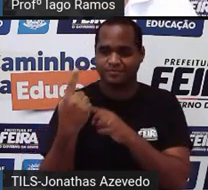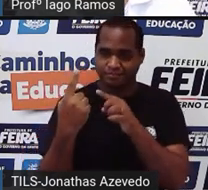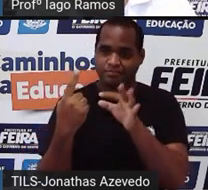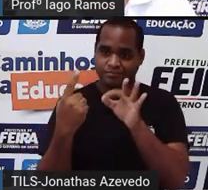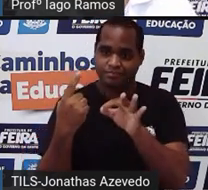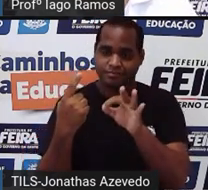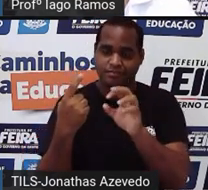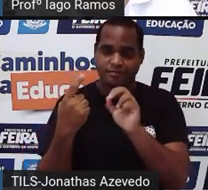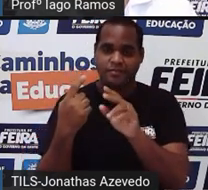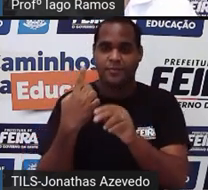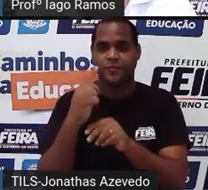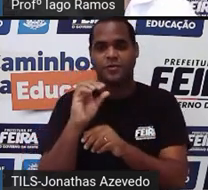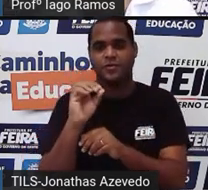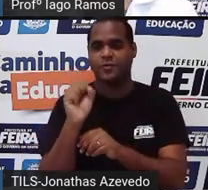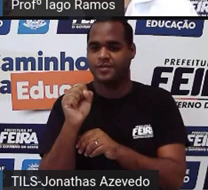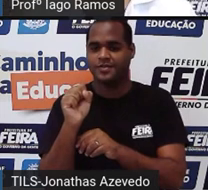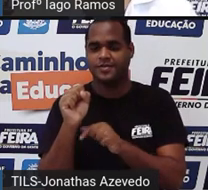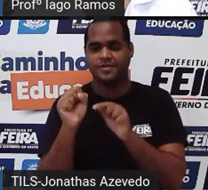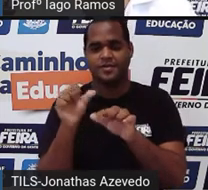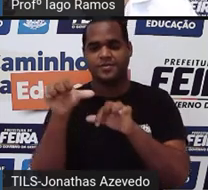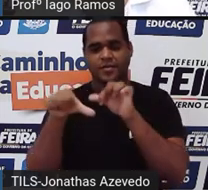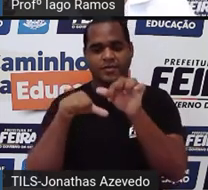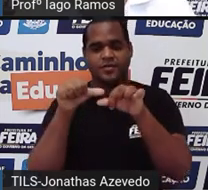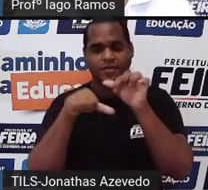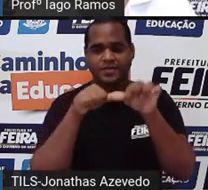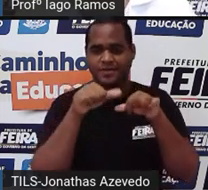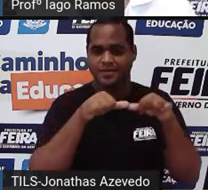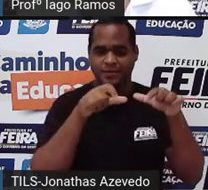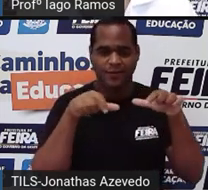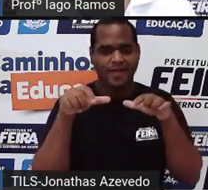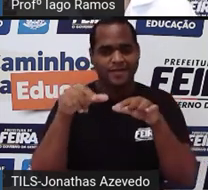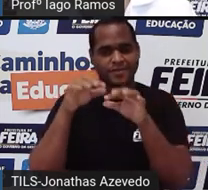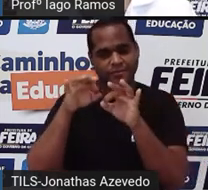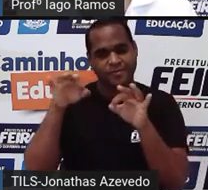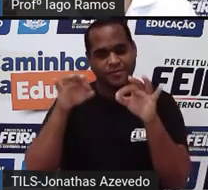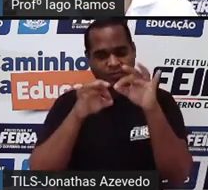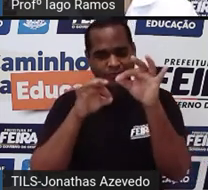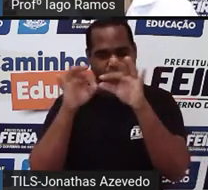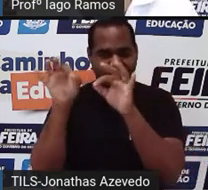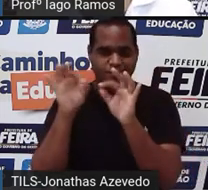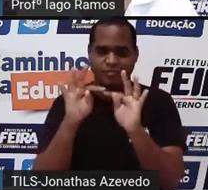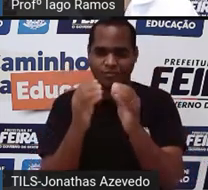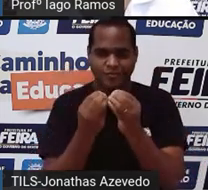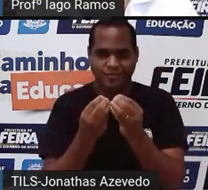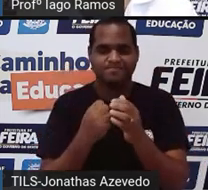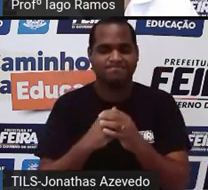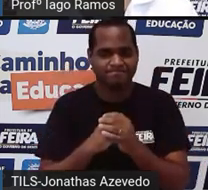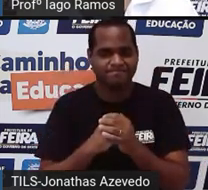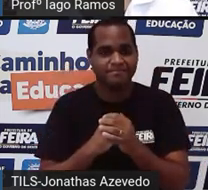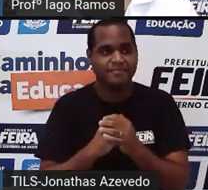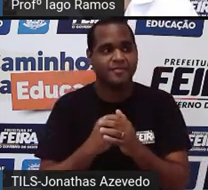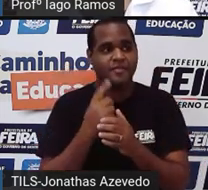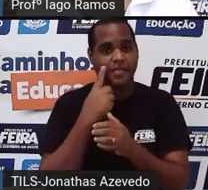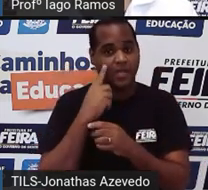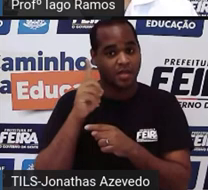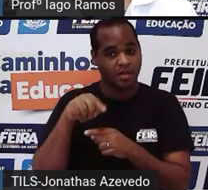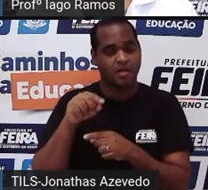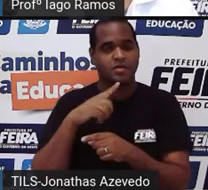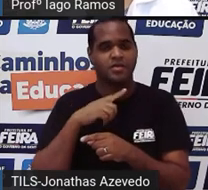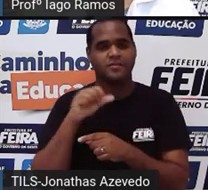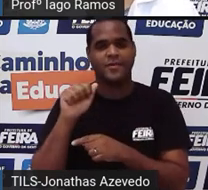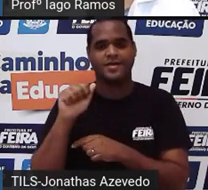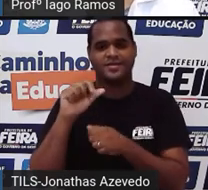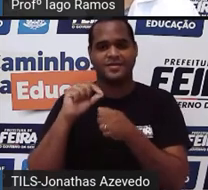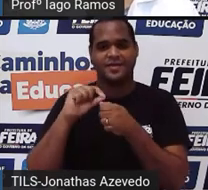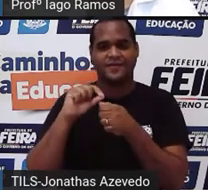E deu 108, Então, eu vou fazendo isso em todos os ângulos, tá? Esse aqui formado no A,